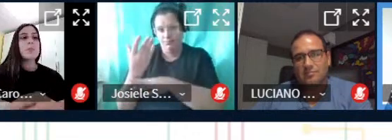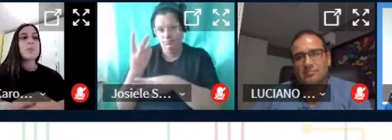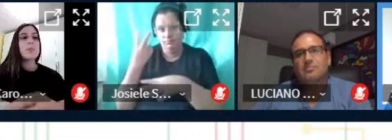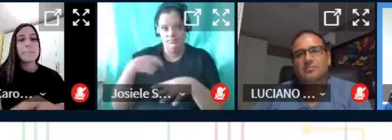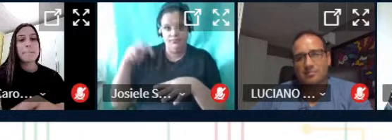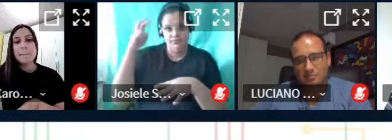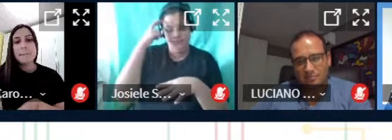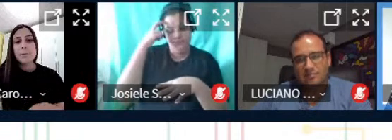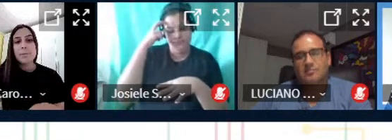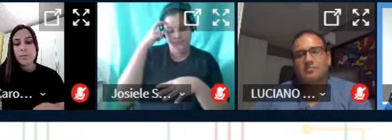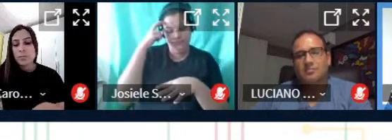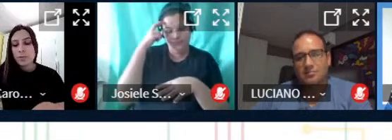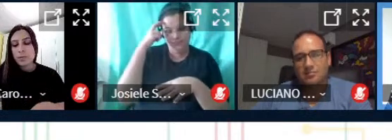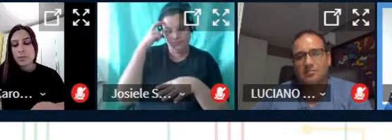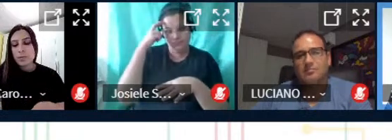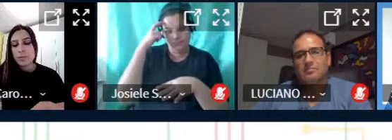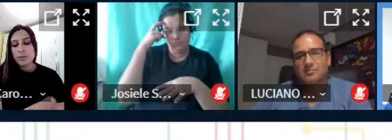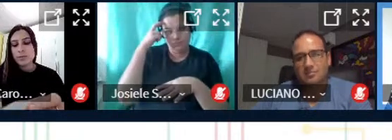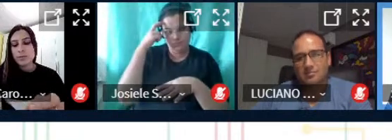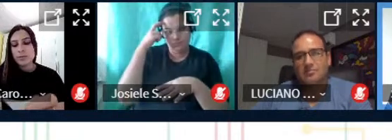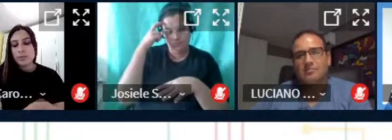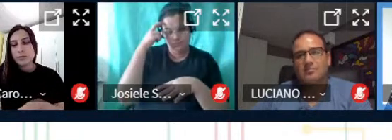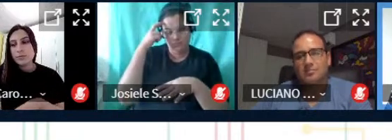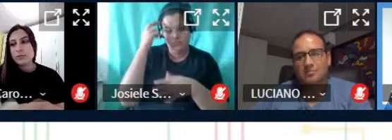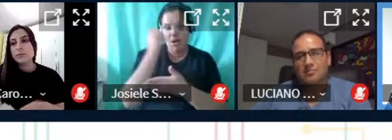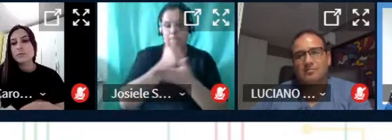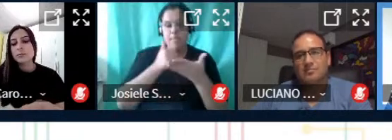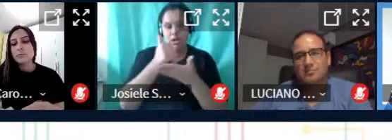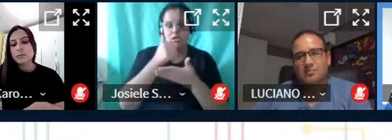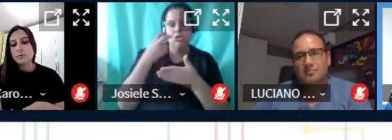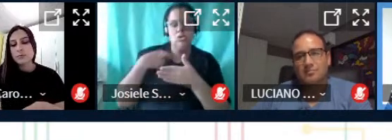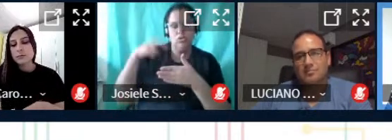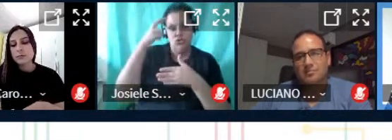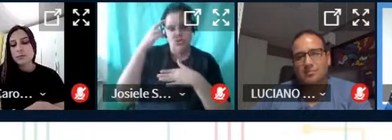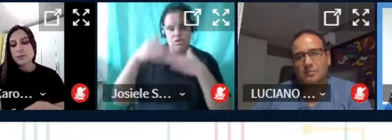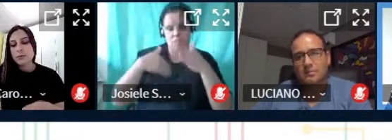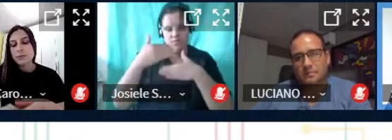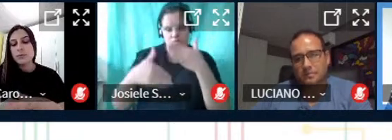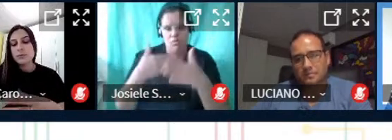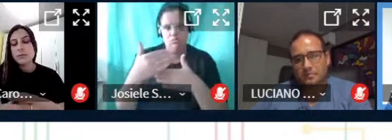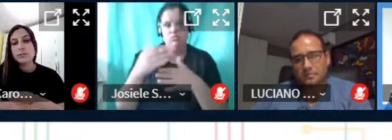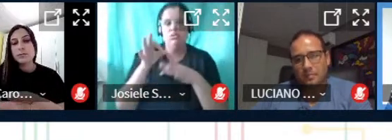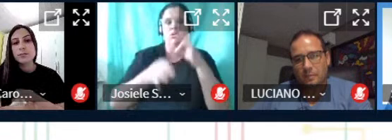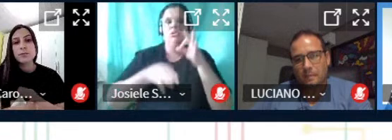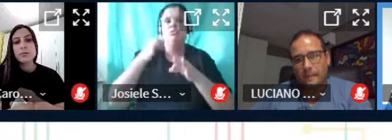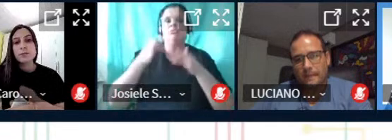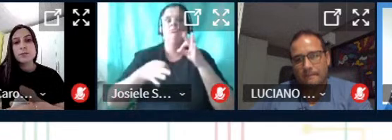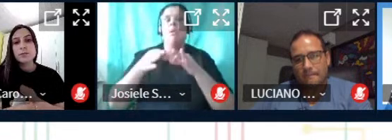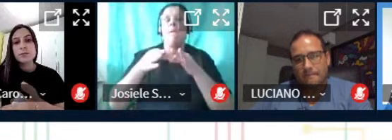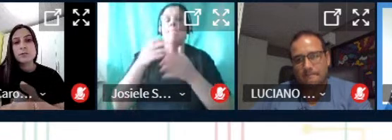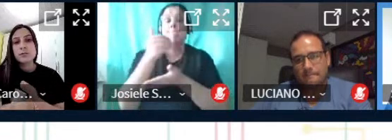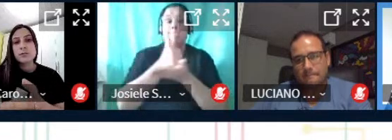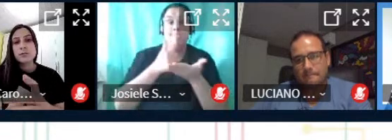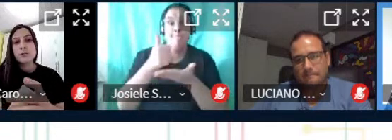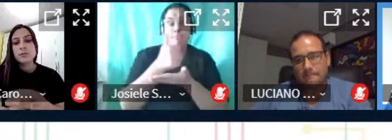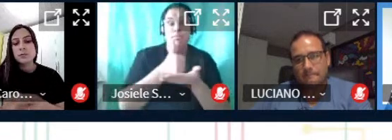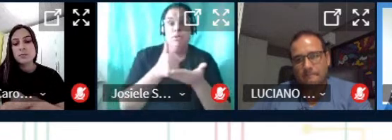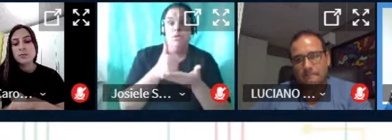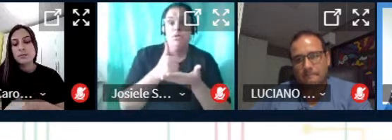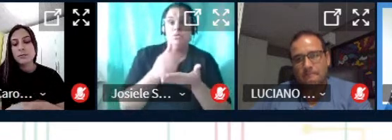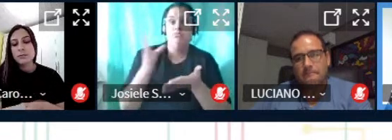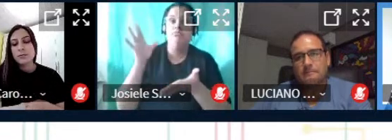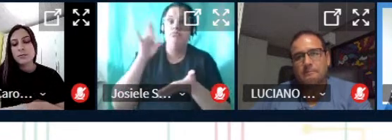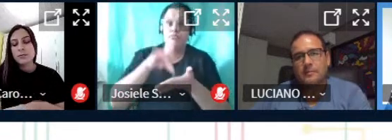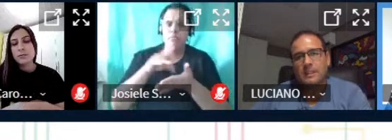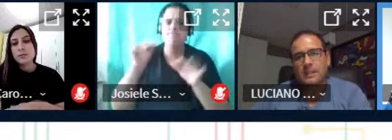cultura essa cultura essa base para a gente desenvolver os projetos eu acho que justamente essa base ela está se consolidando